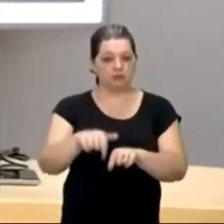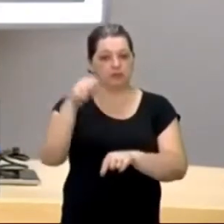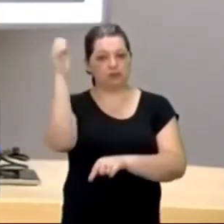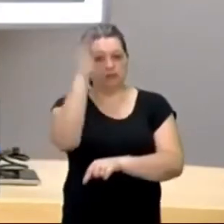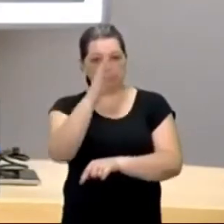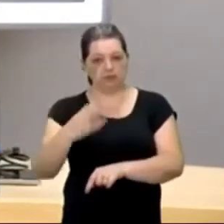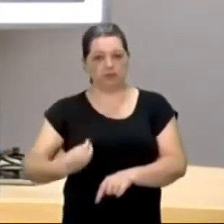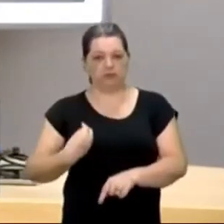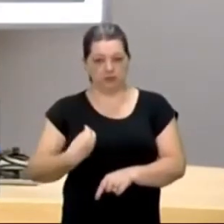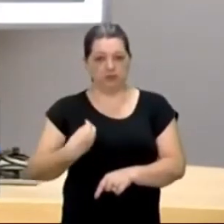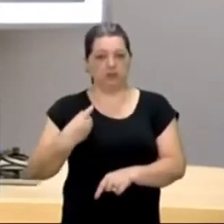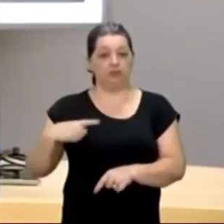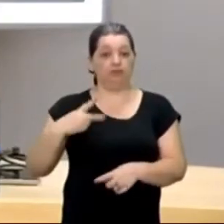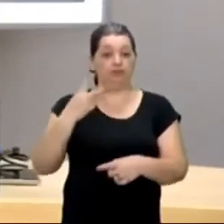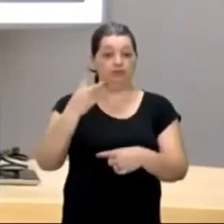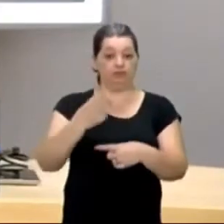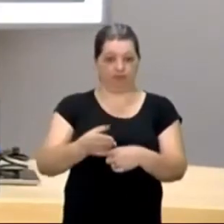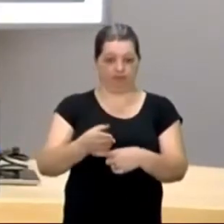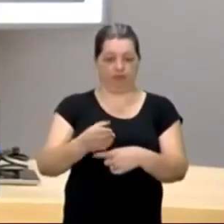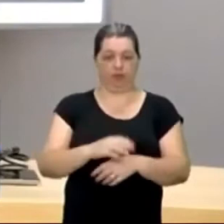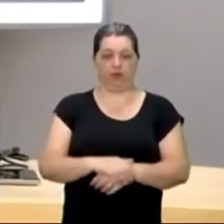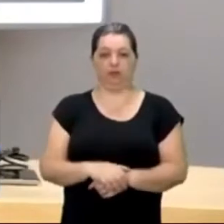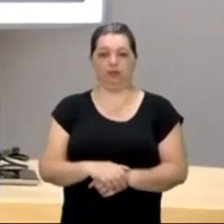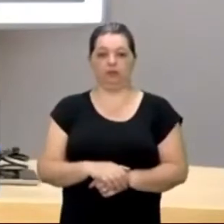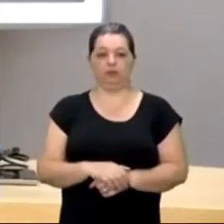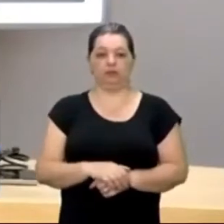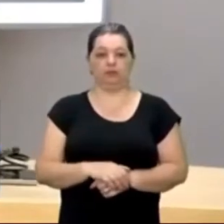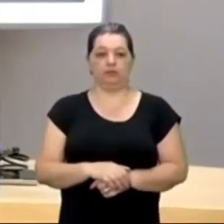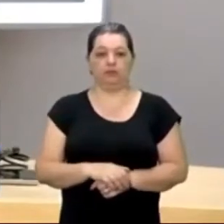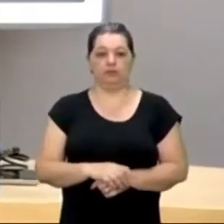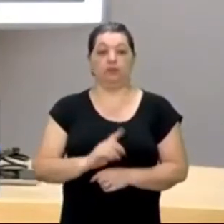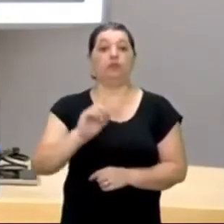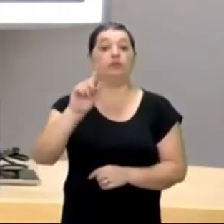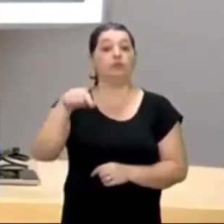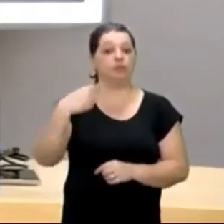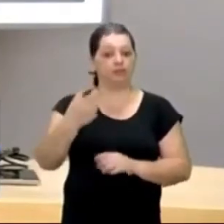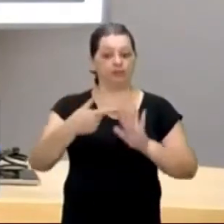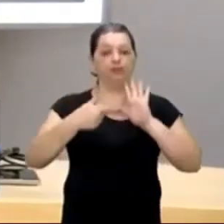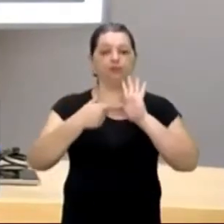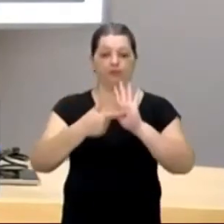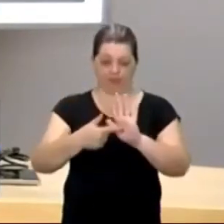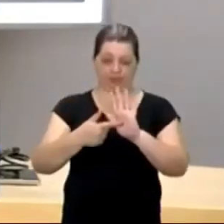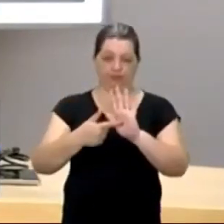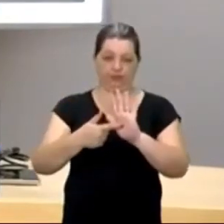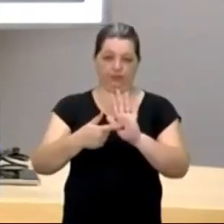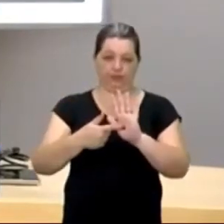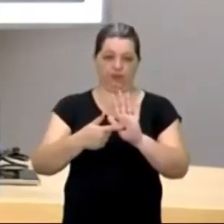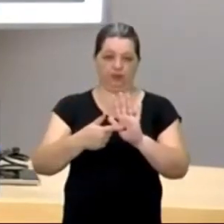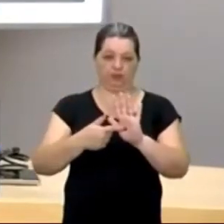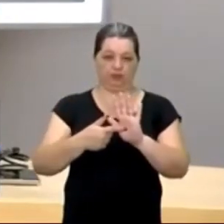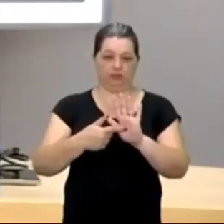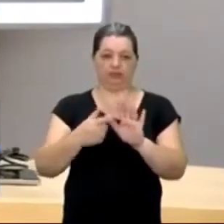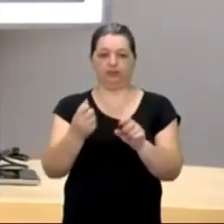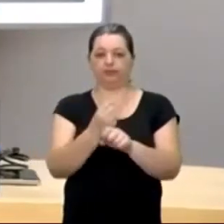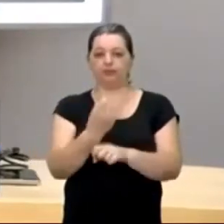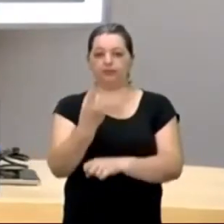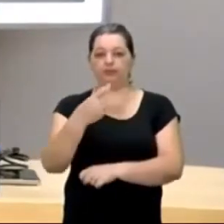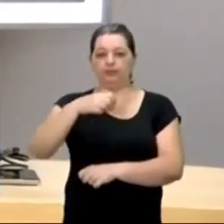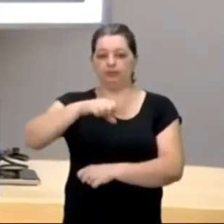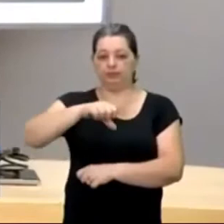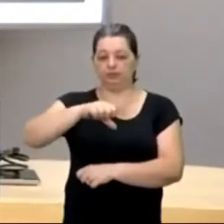Houve o corte. Aí, ela só veio a público, de maneira integral, em 1817.